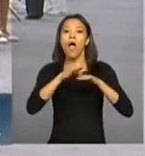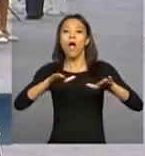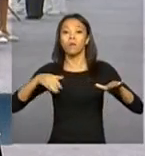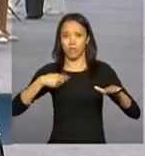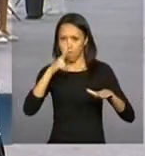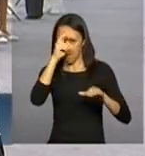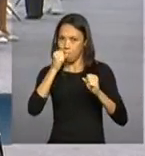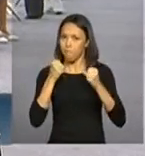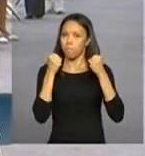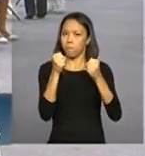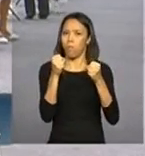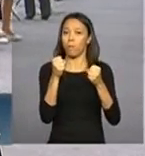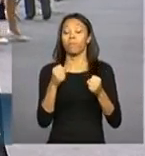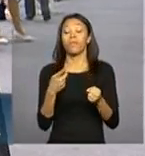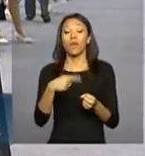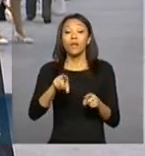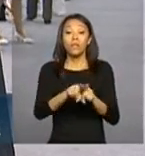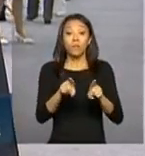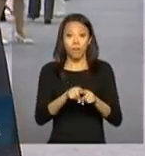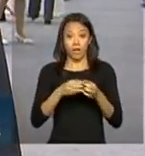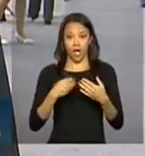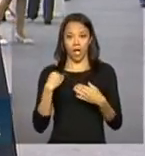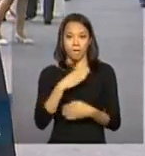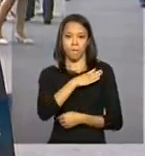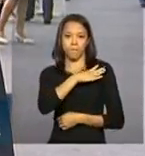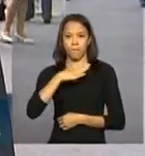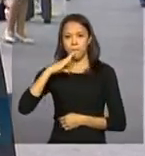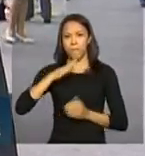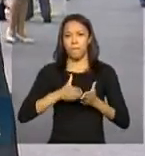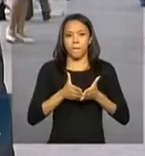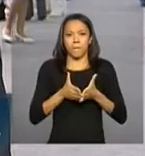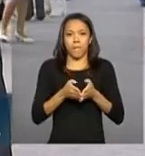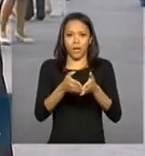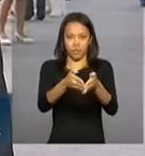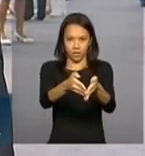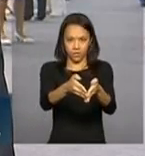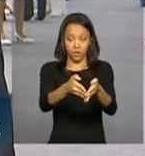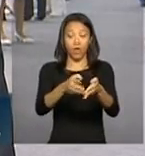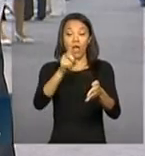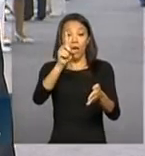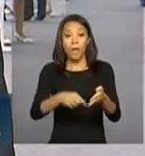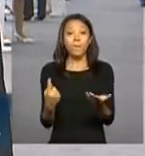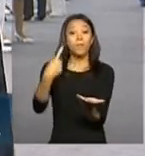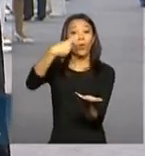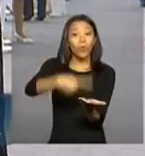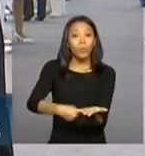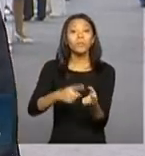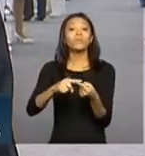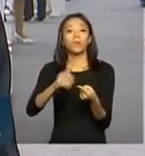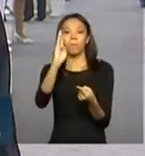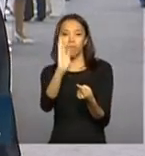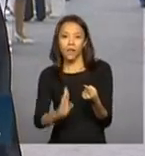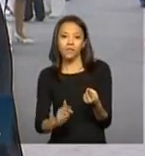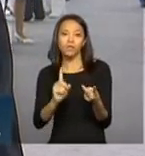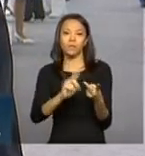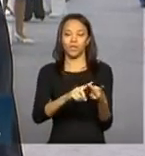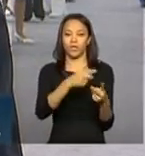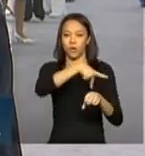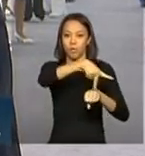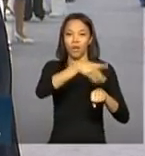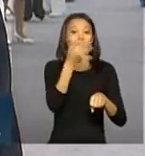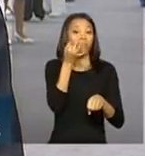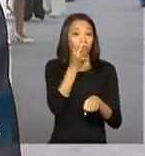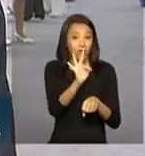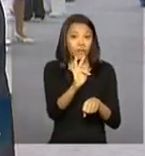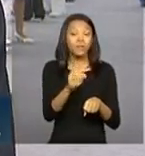desenvolvimento dos submarinos da Marinha é fruto de uma parceria firmada entre o Brasil e a França em